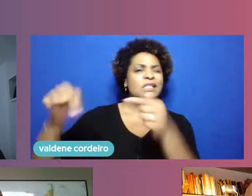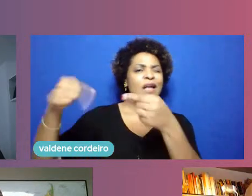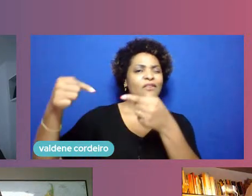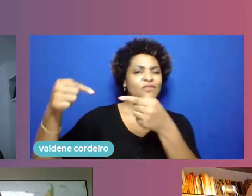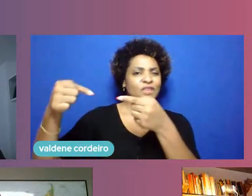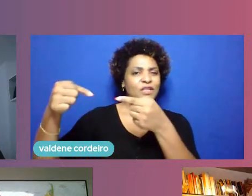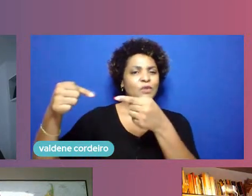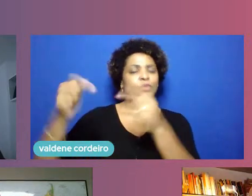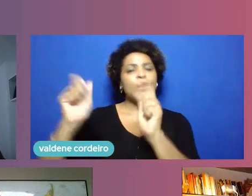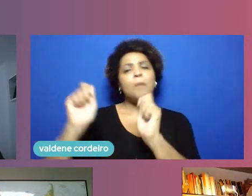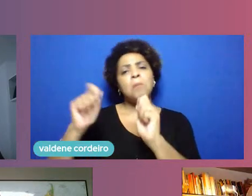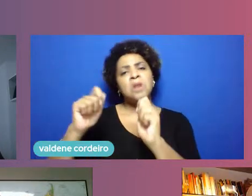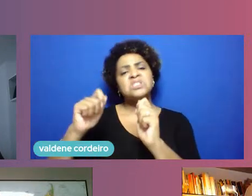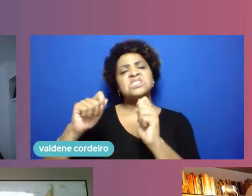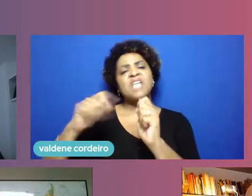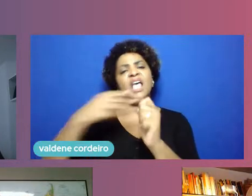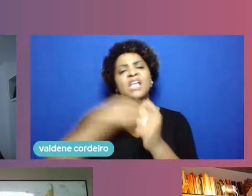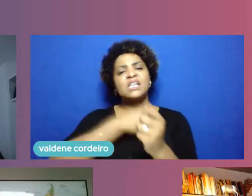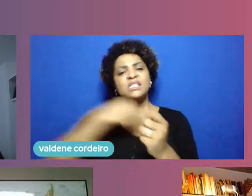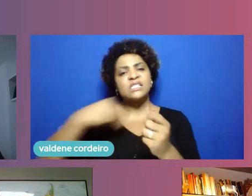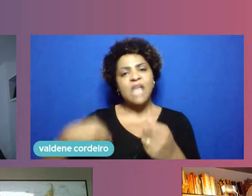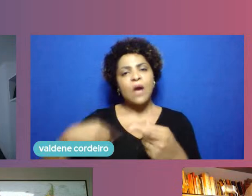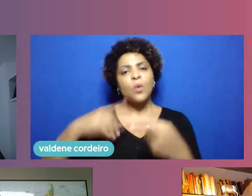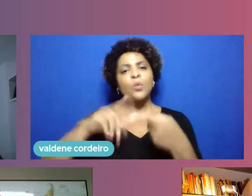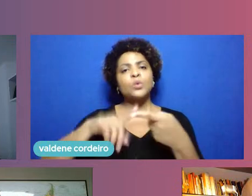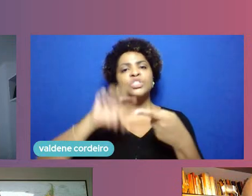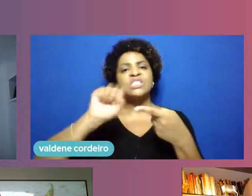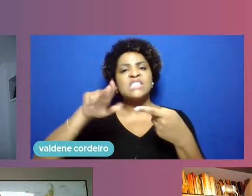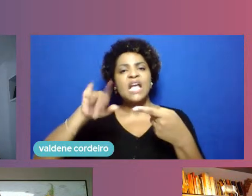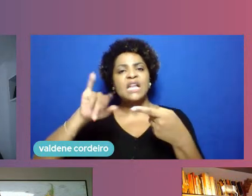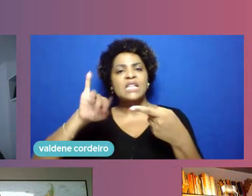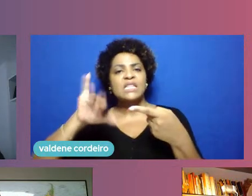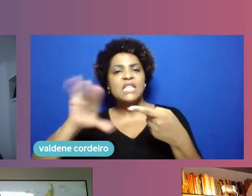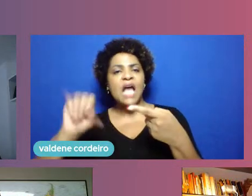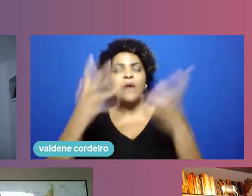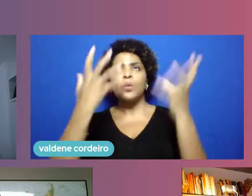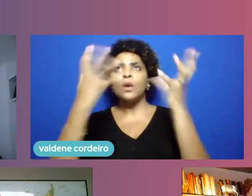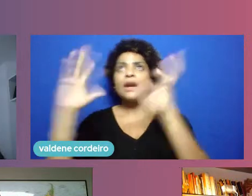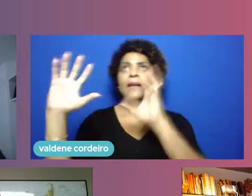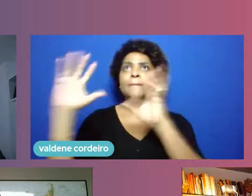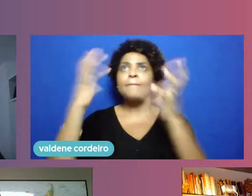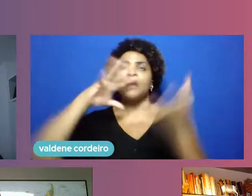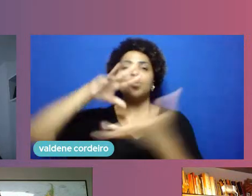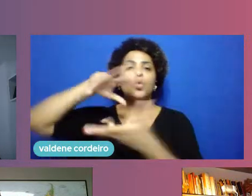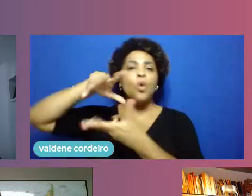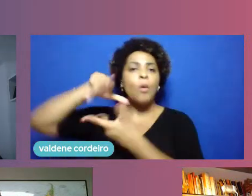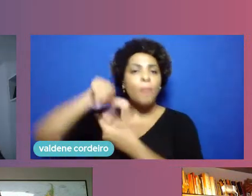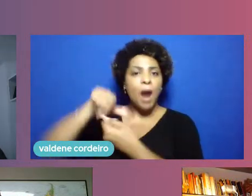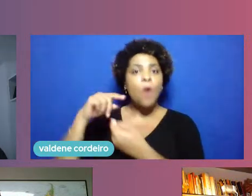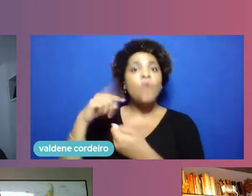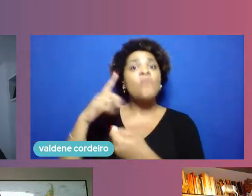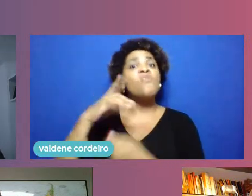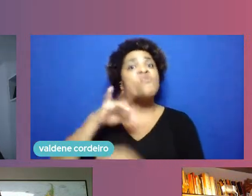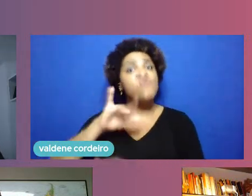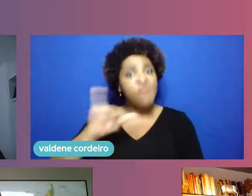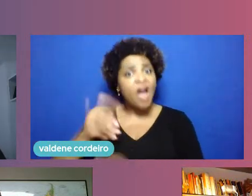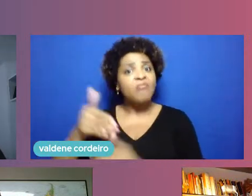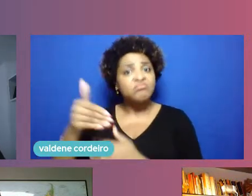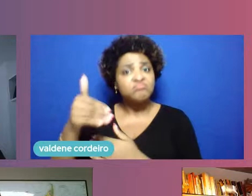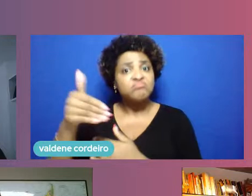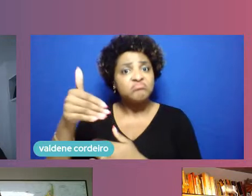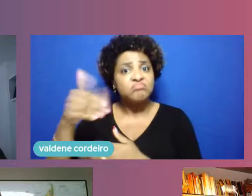sanitárias ou emergências climáticas globais que nós vamos enfrentar cada vez mais intensamente